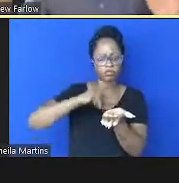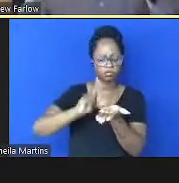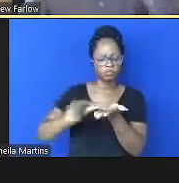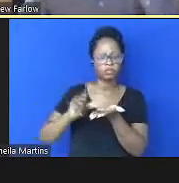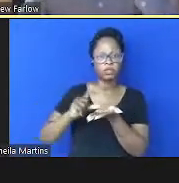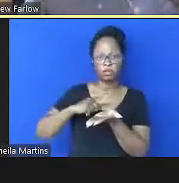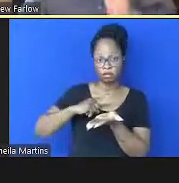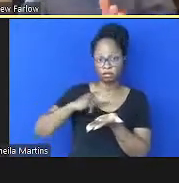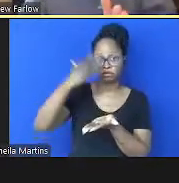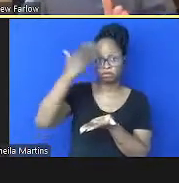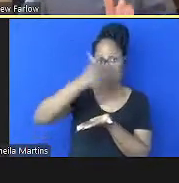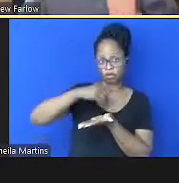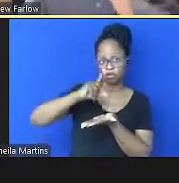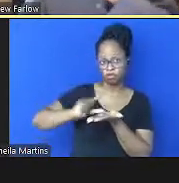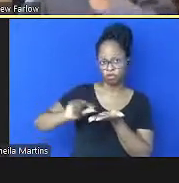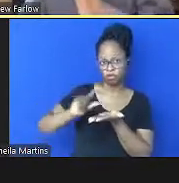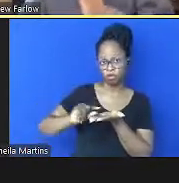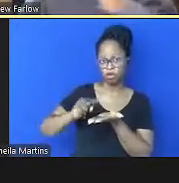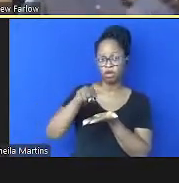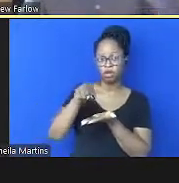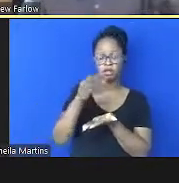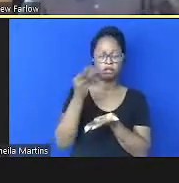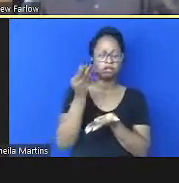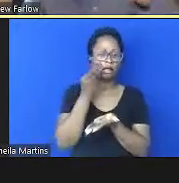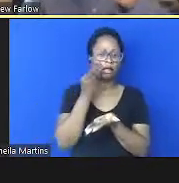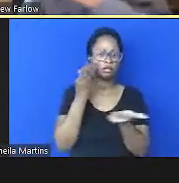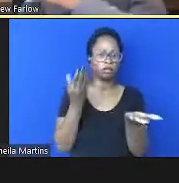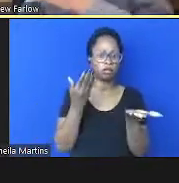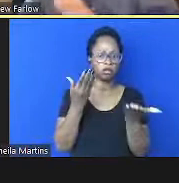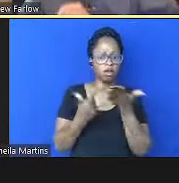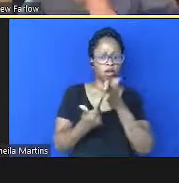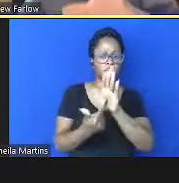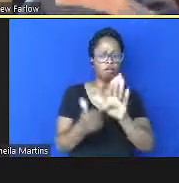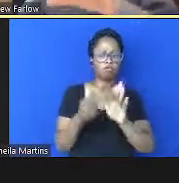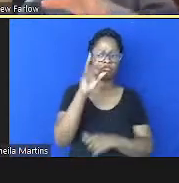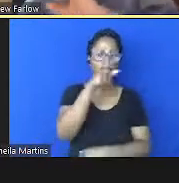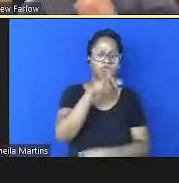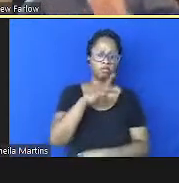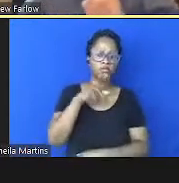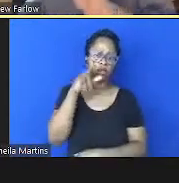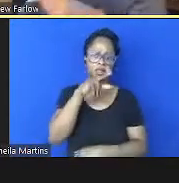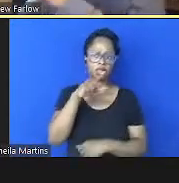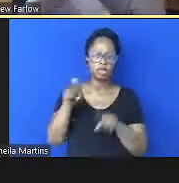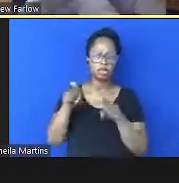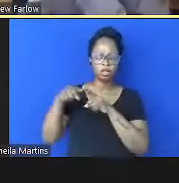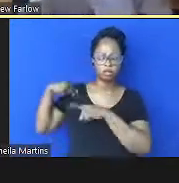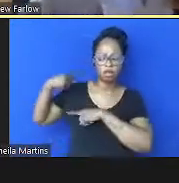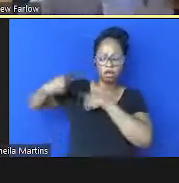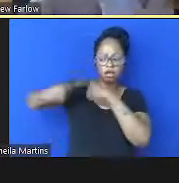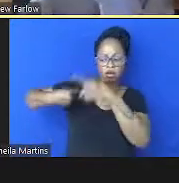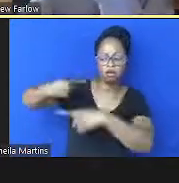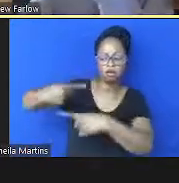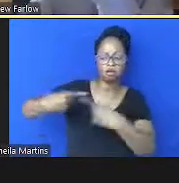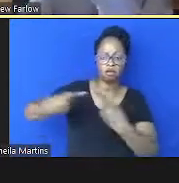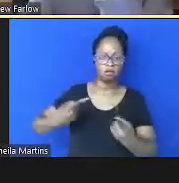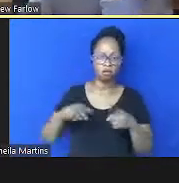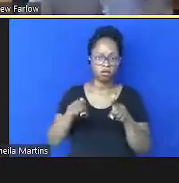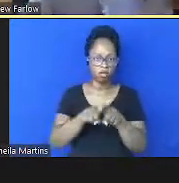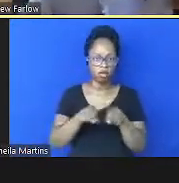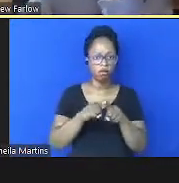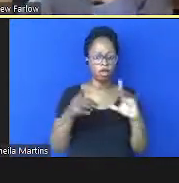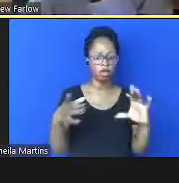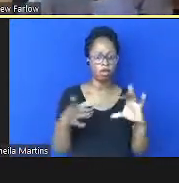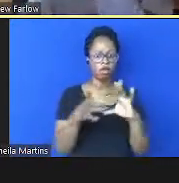tentou fazer a questão trazer a questão racial e sistêmica e também com a questão